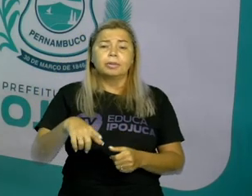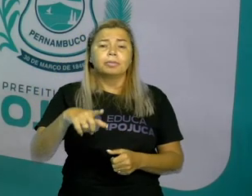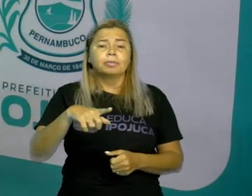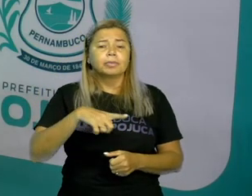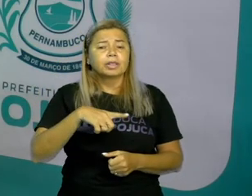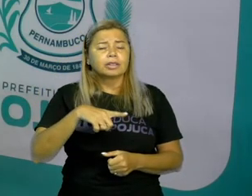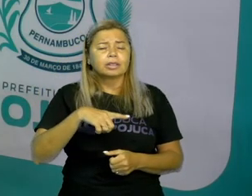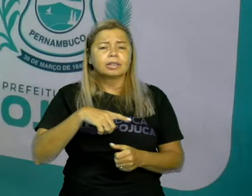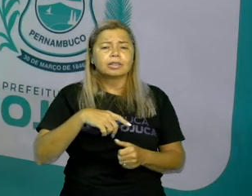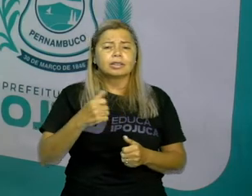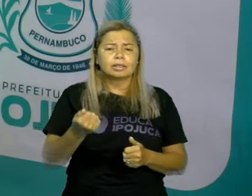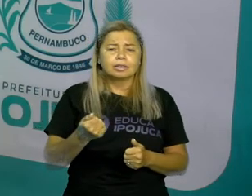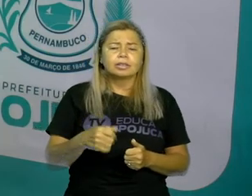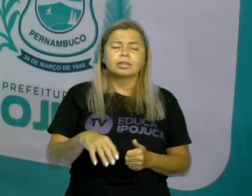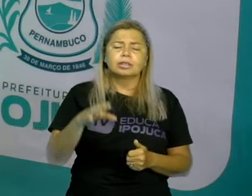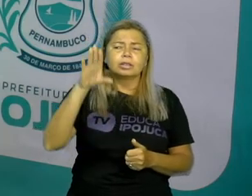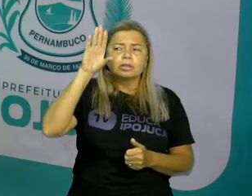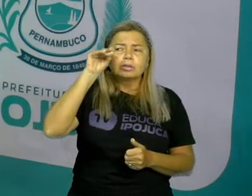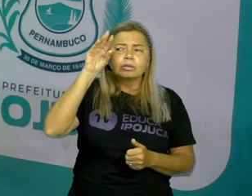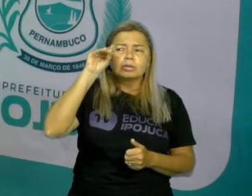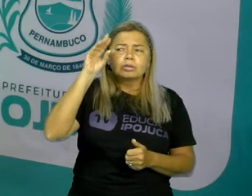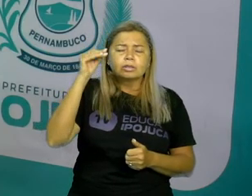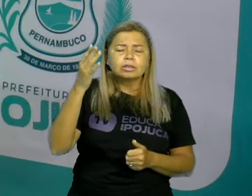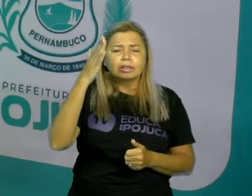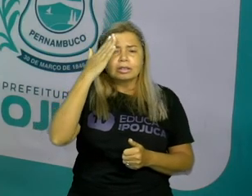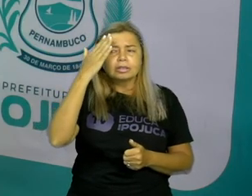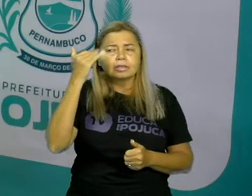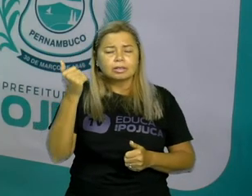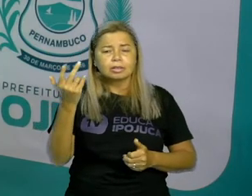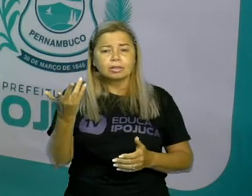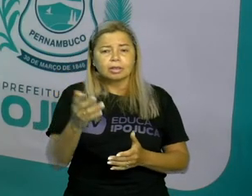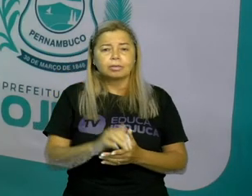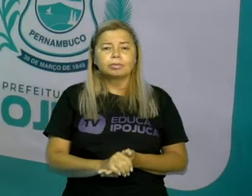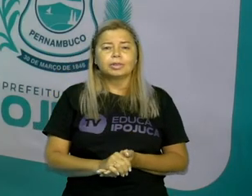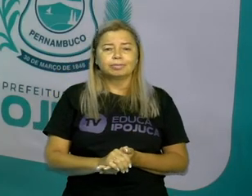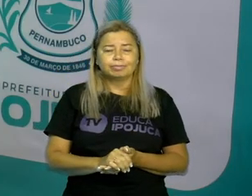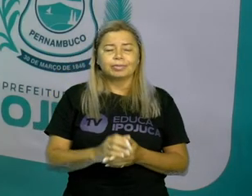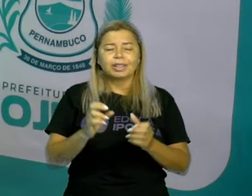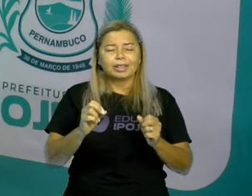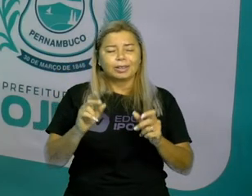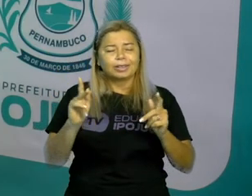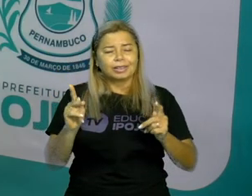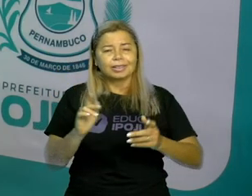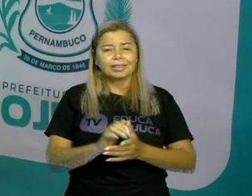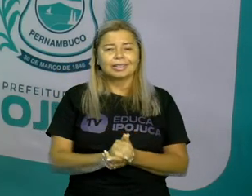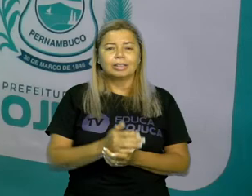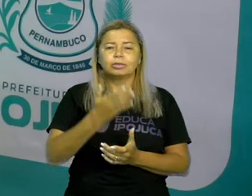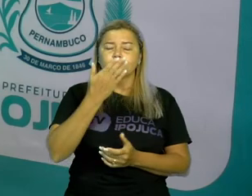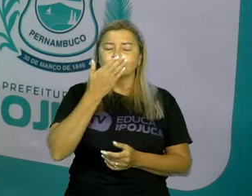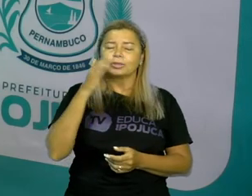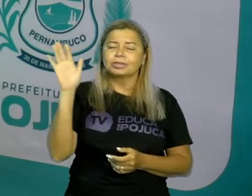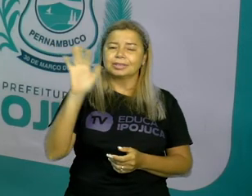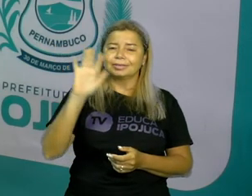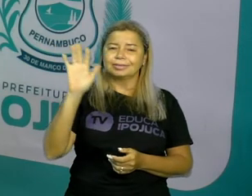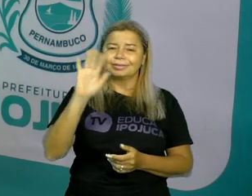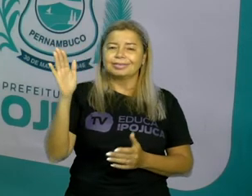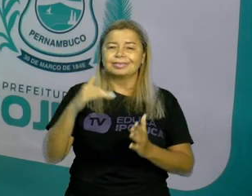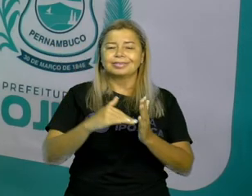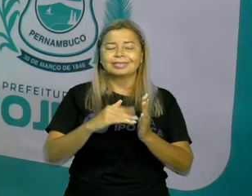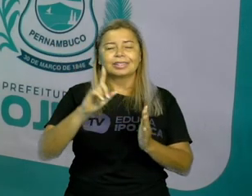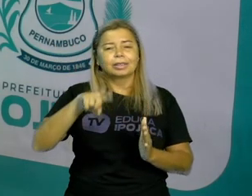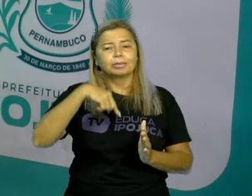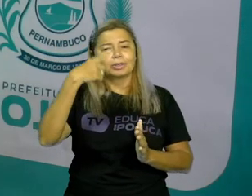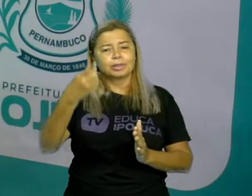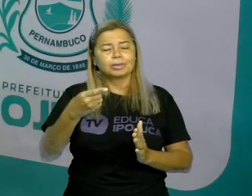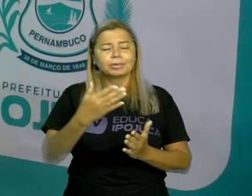conhecimento sobre um determinado assunto. Eu me despeço por vocês. Um beijão. Até lá,